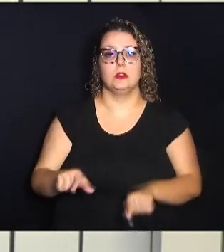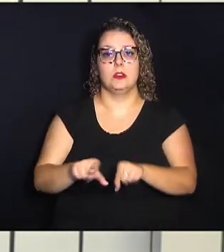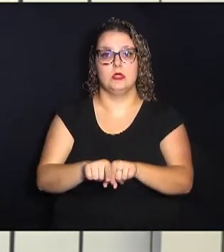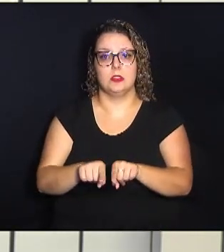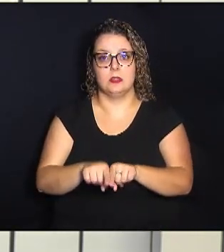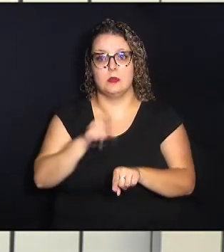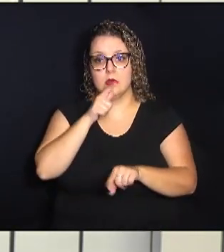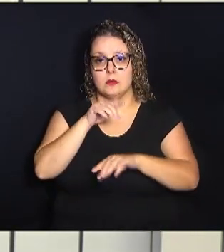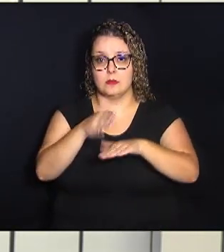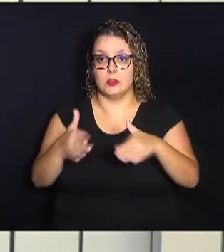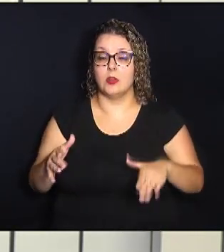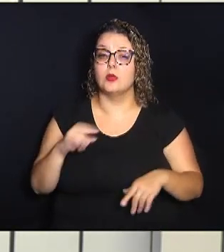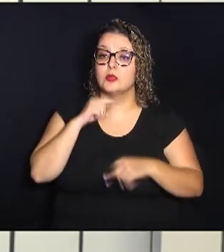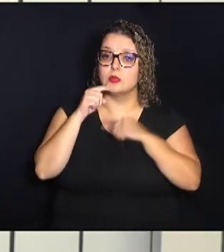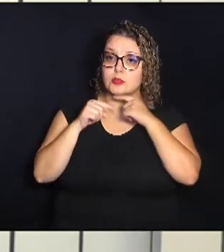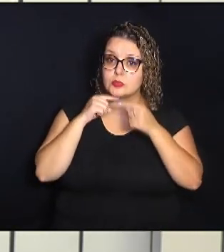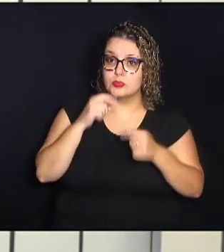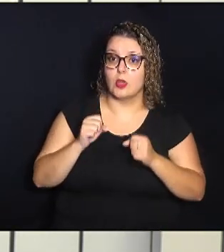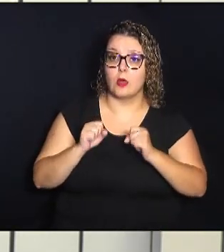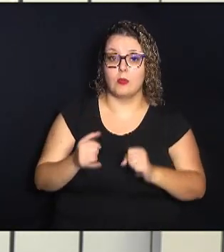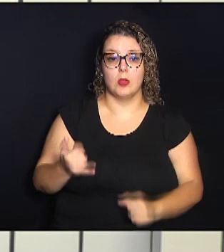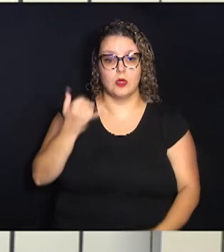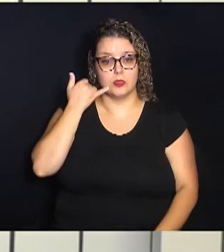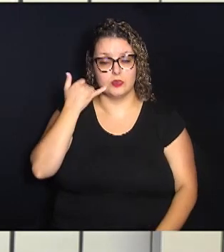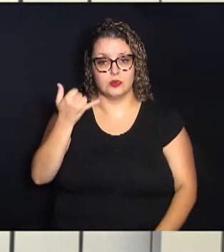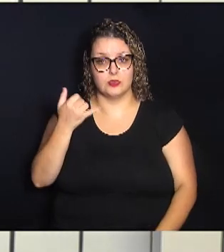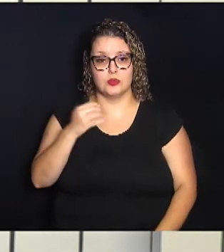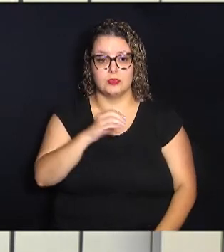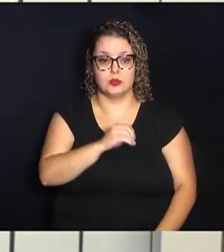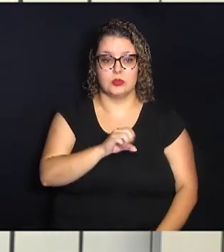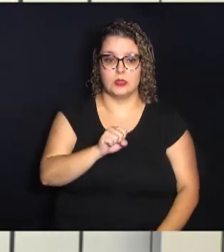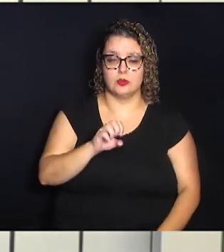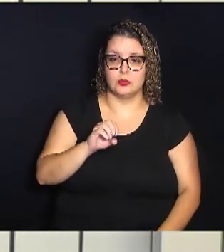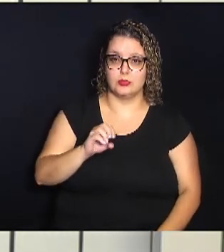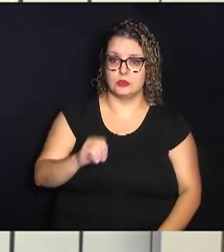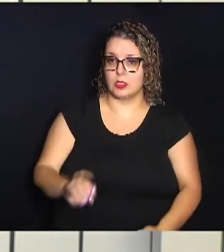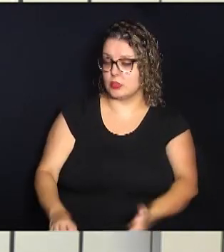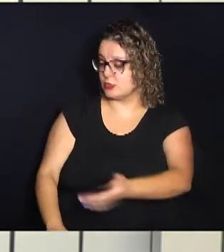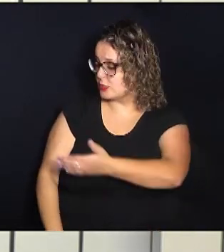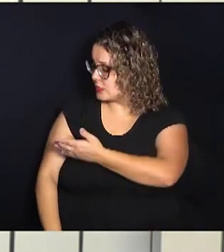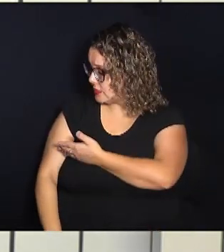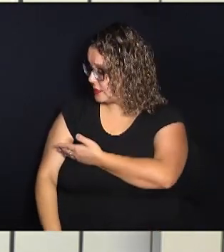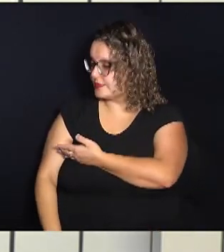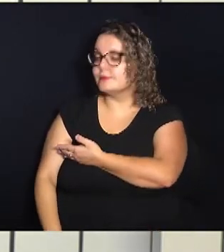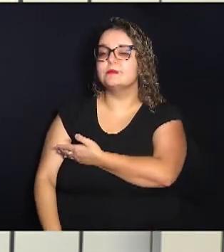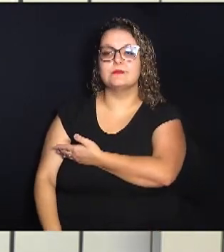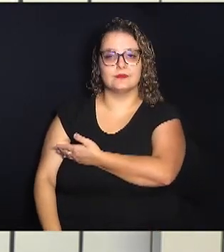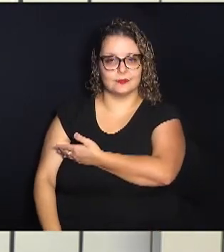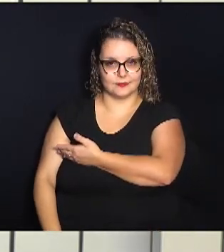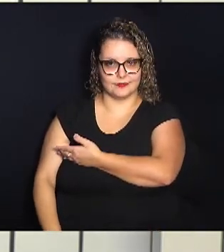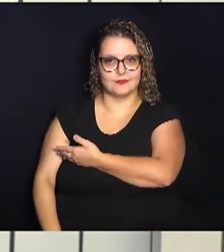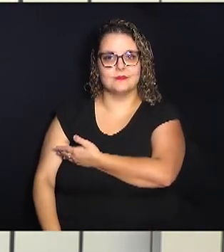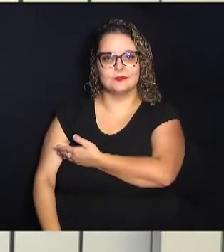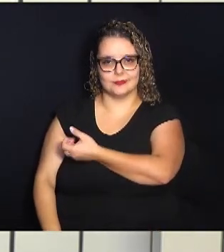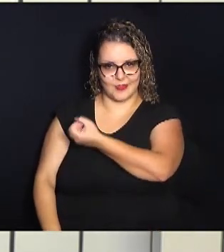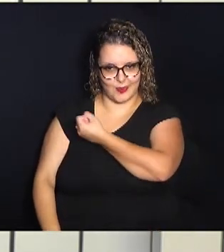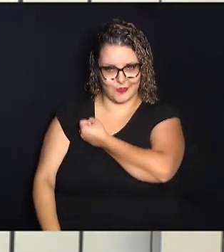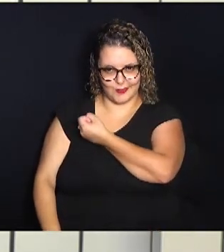Dúvidas, você pode ligar no telefone 0800 772